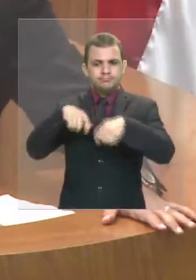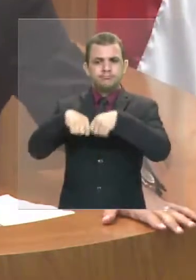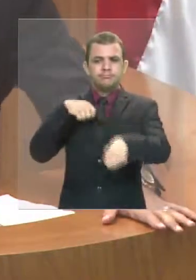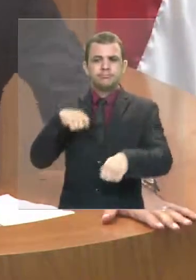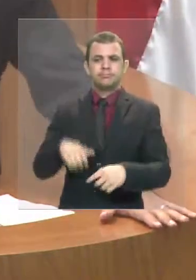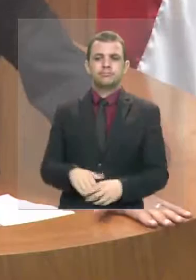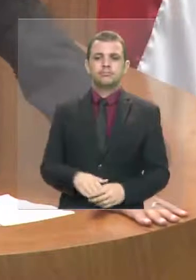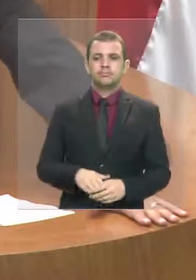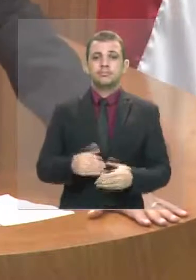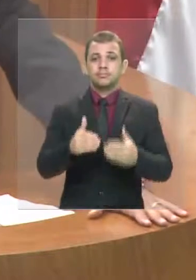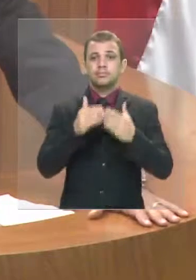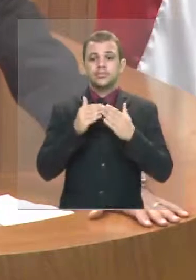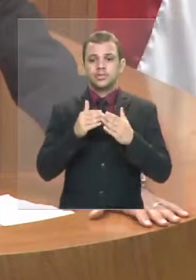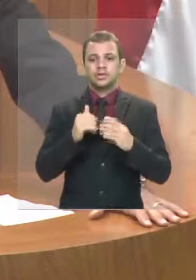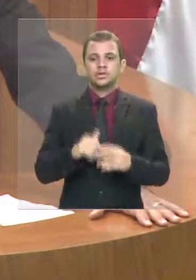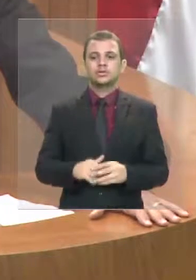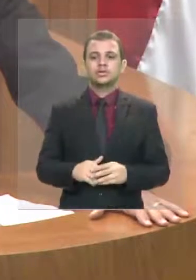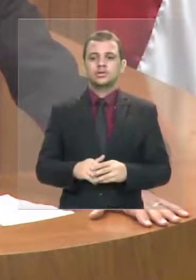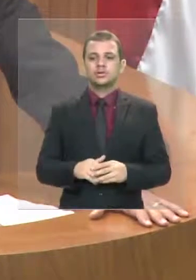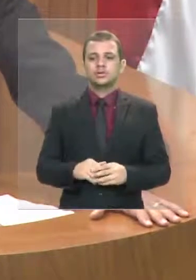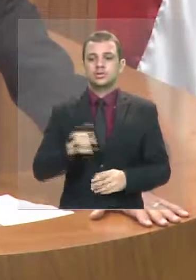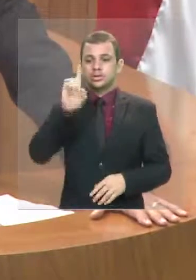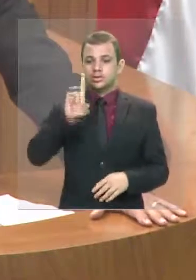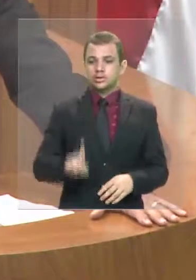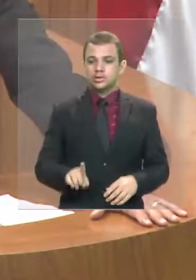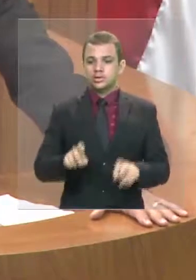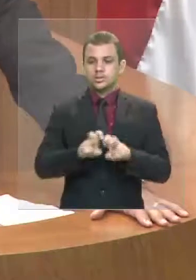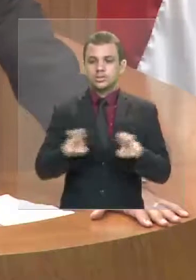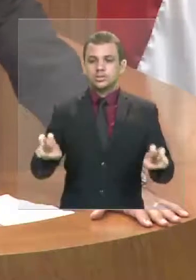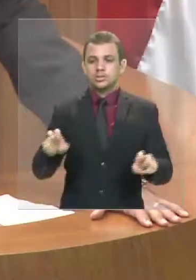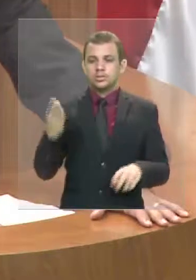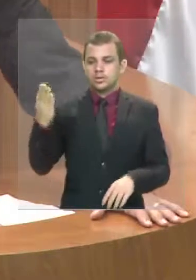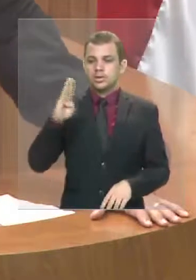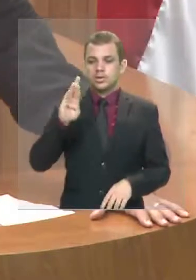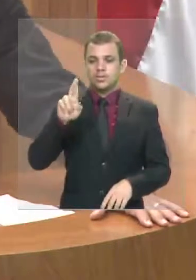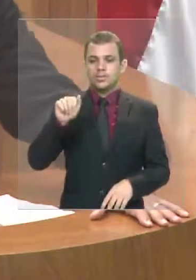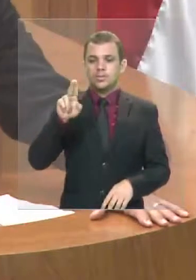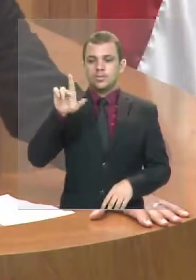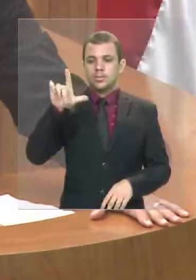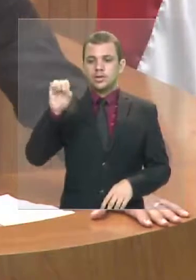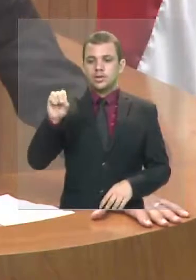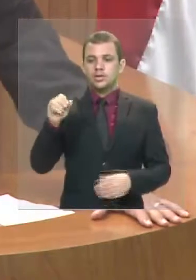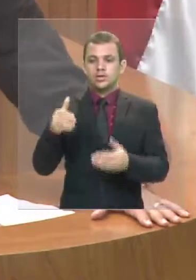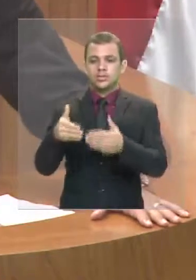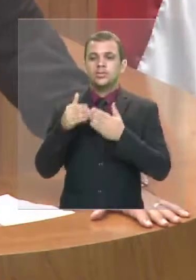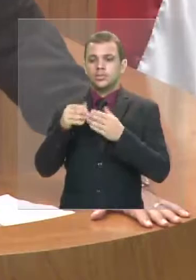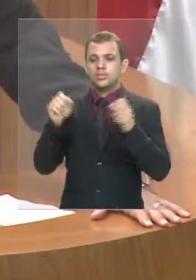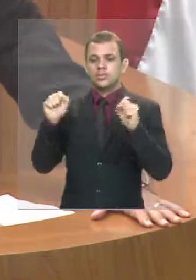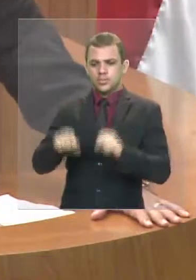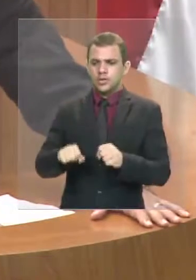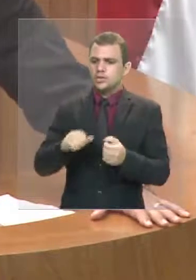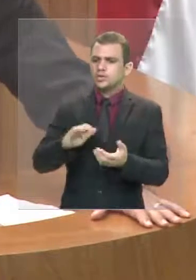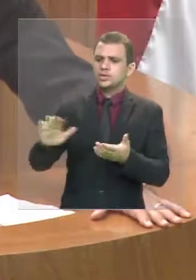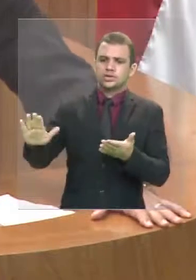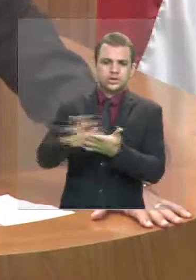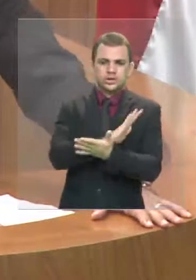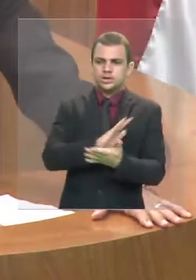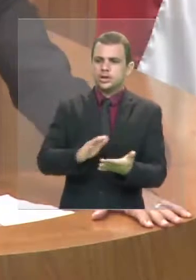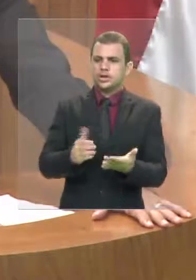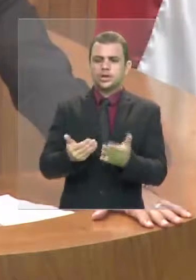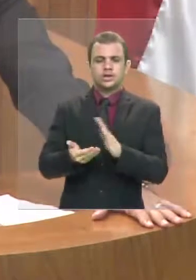Pedir aqui para o diretor da mesa, para o Braulio, passar um scanner, limpar, deletar